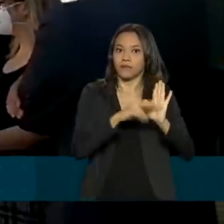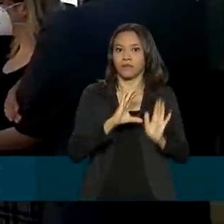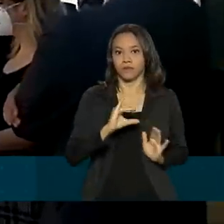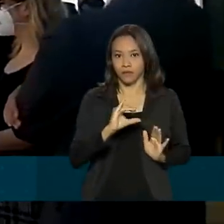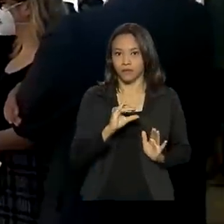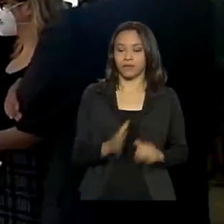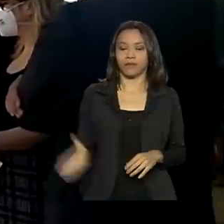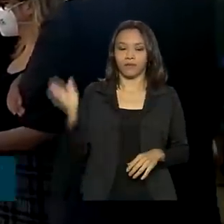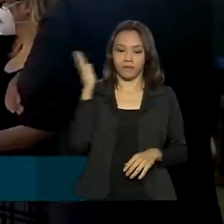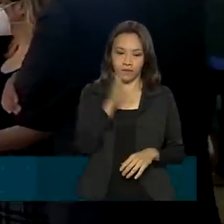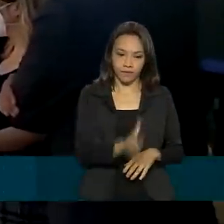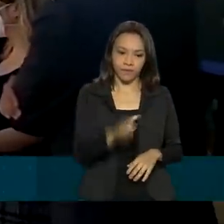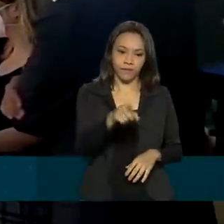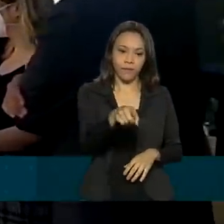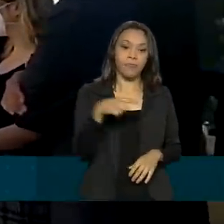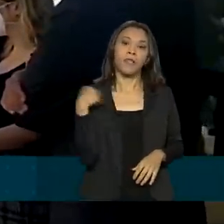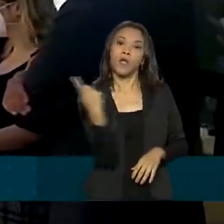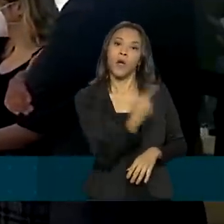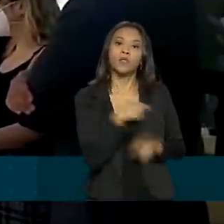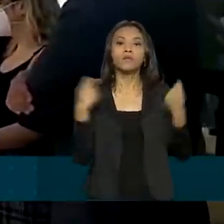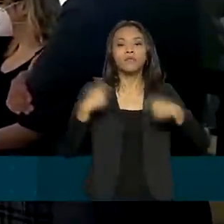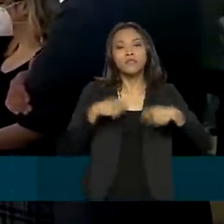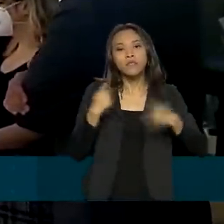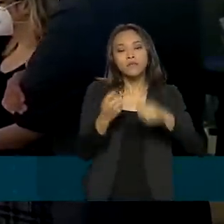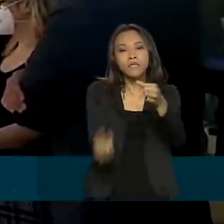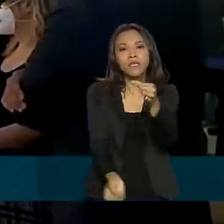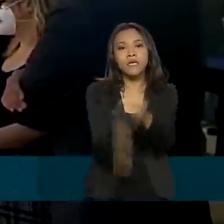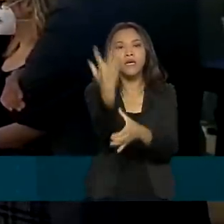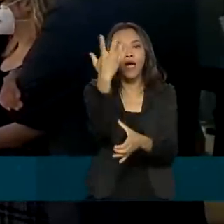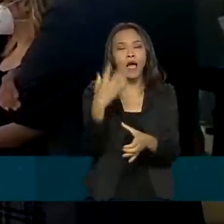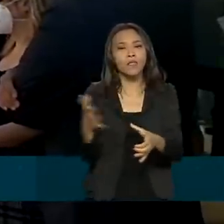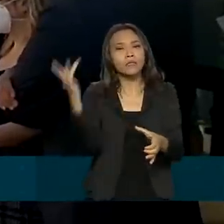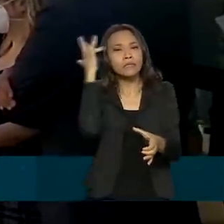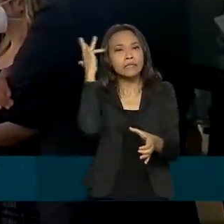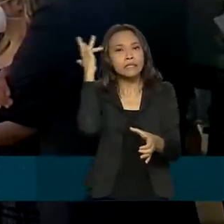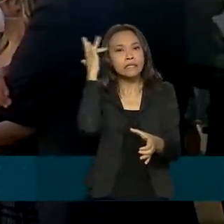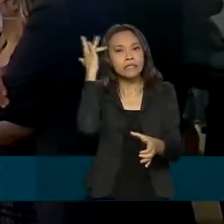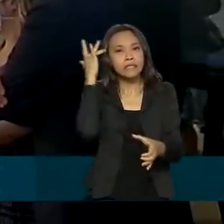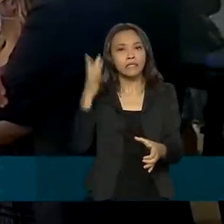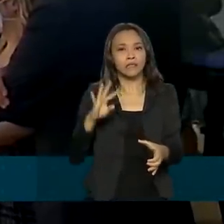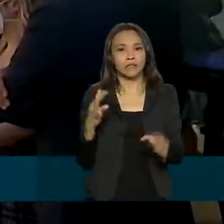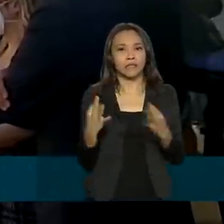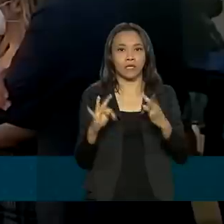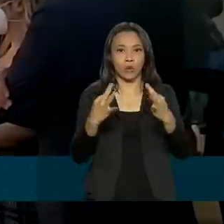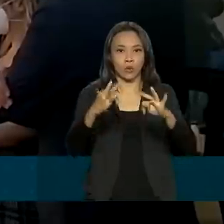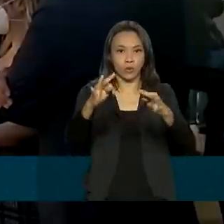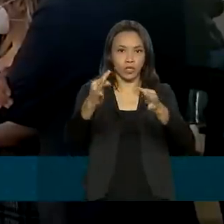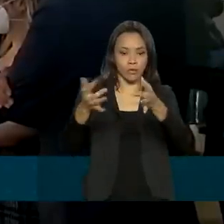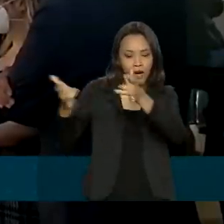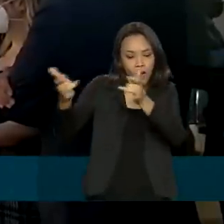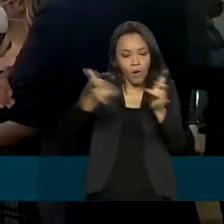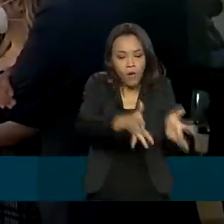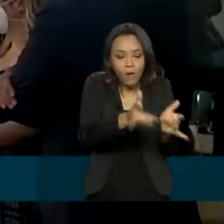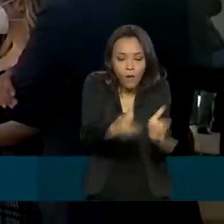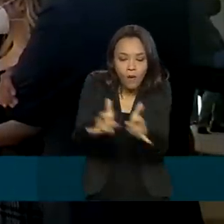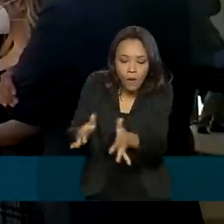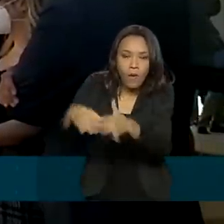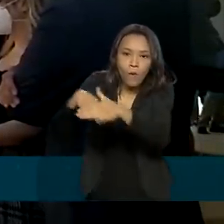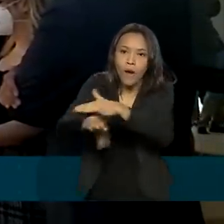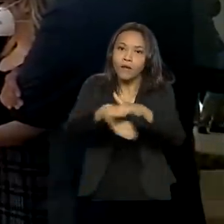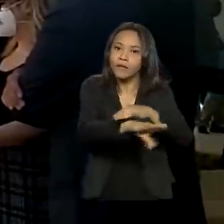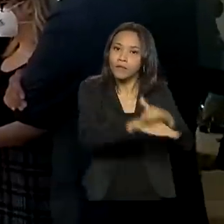construir no Brasil uma plataforma de alta tecnologia para armazenarmos a amostra biológica, não apenas para entendermos covid,